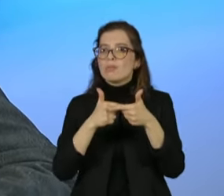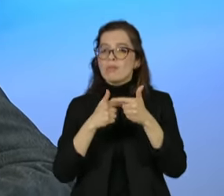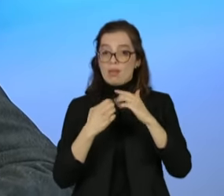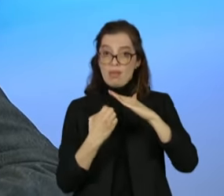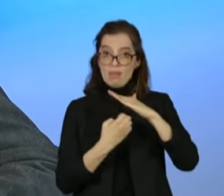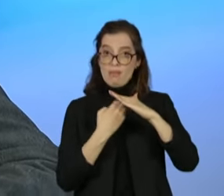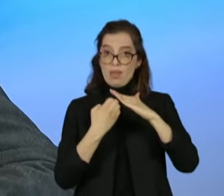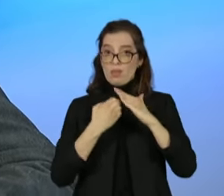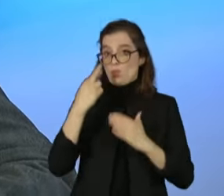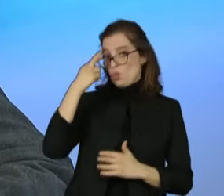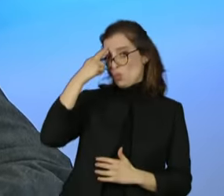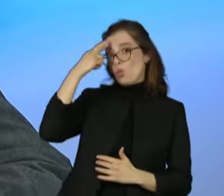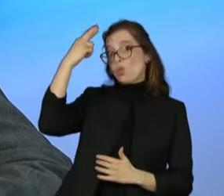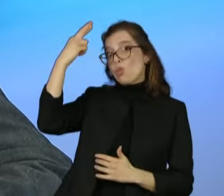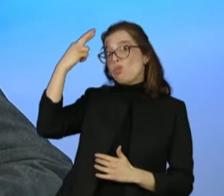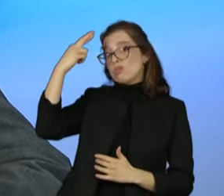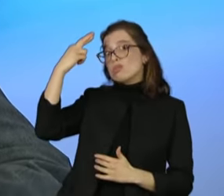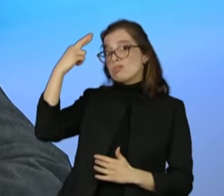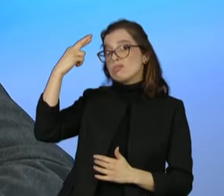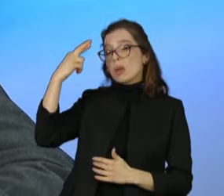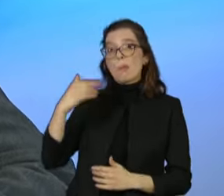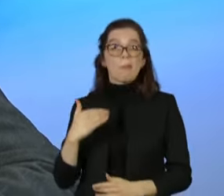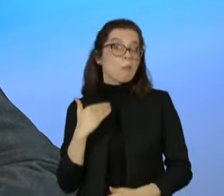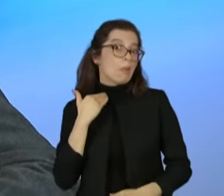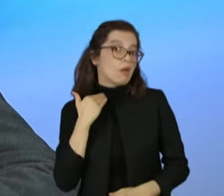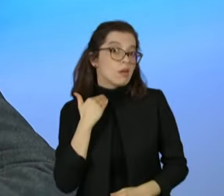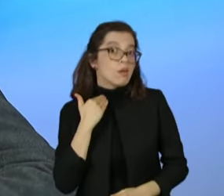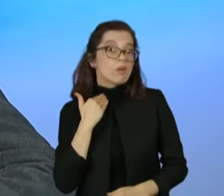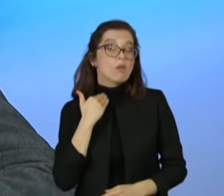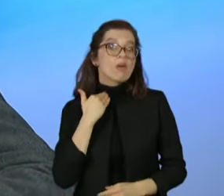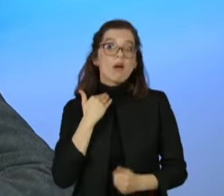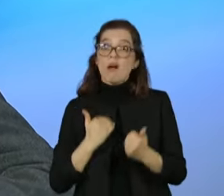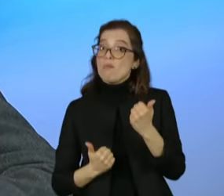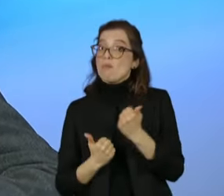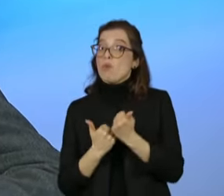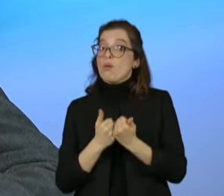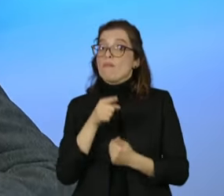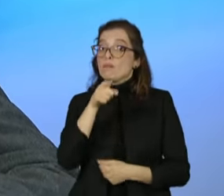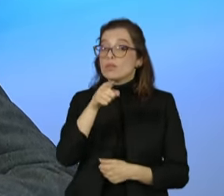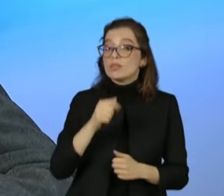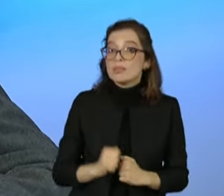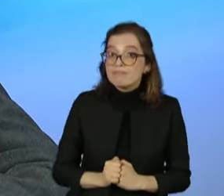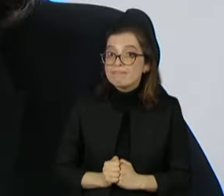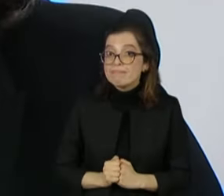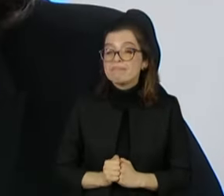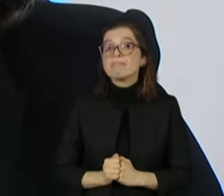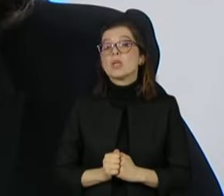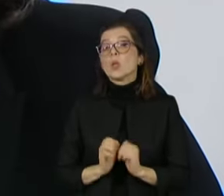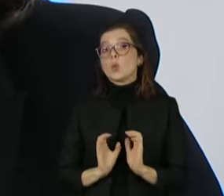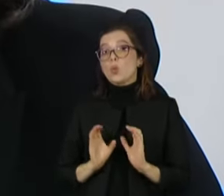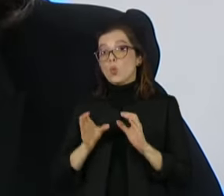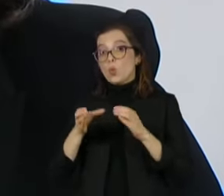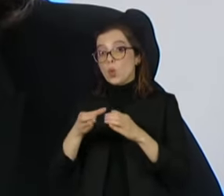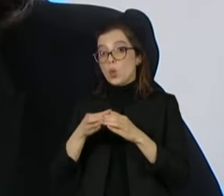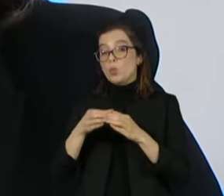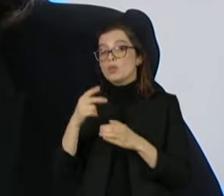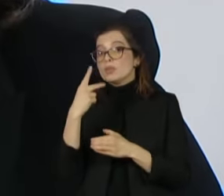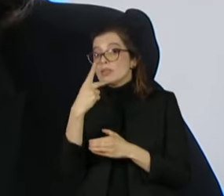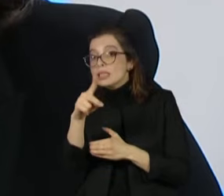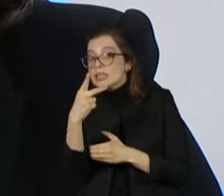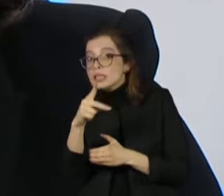no mercado financeiro. Divulgou recentemente uma equipe aí com nomes de economistas conhecidos, advogados.